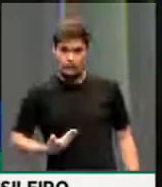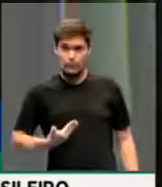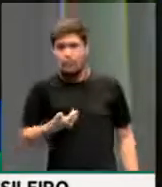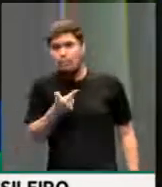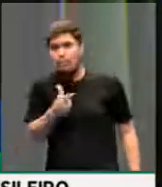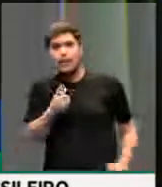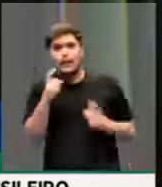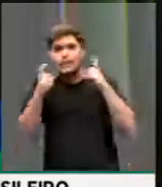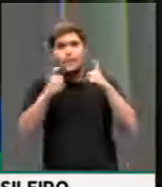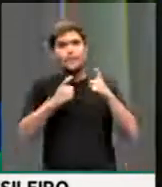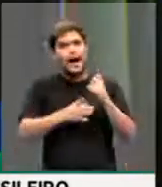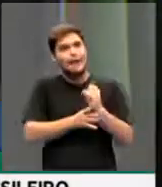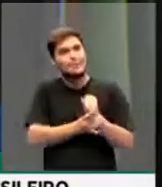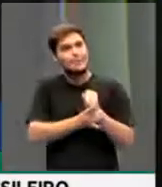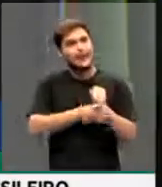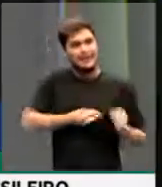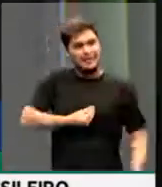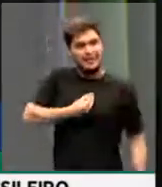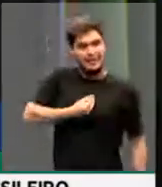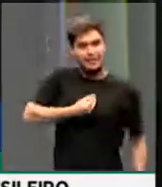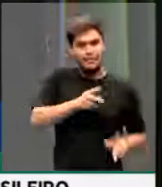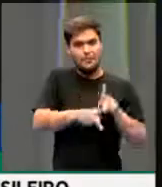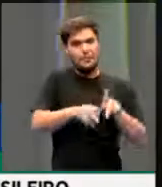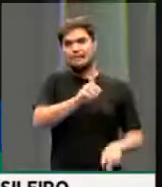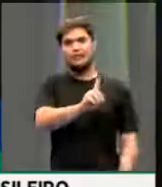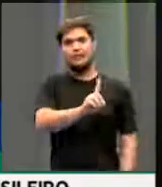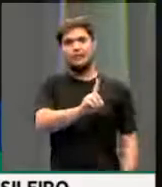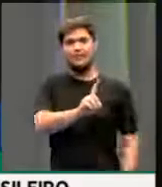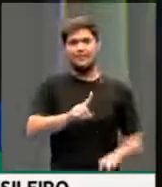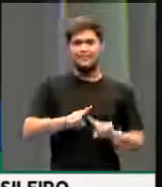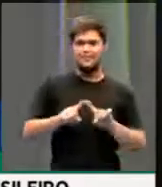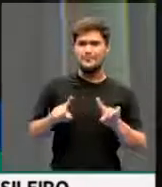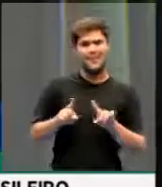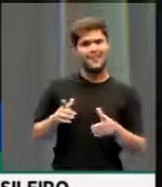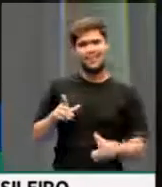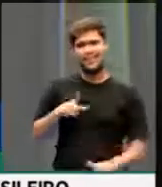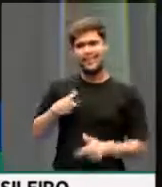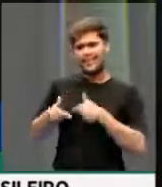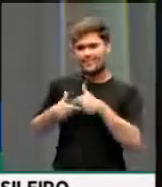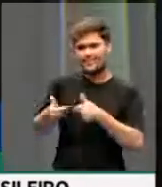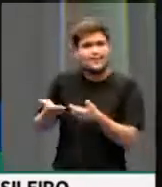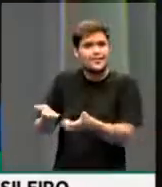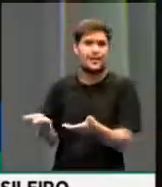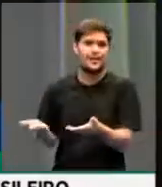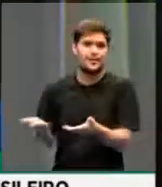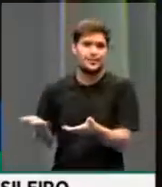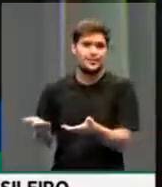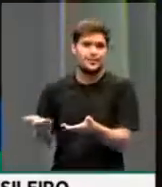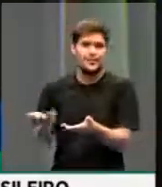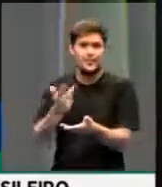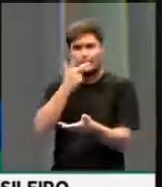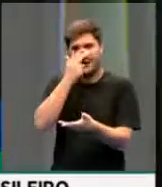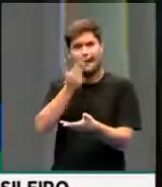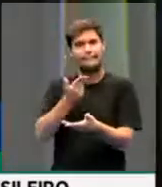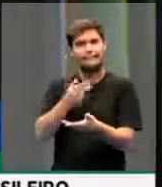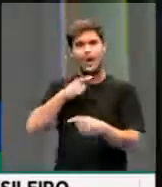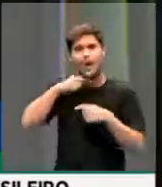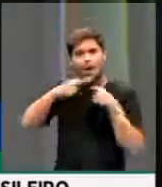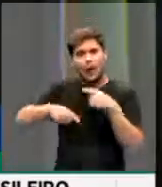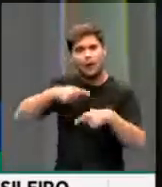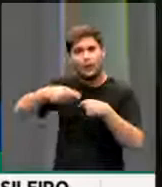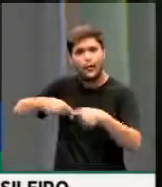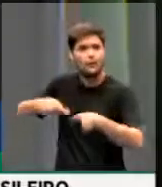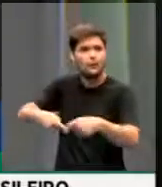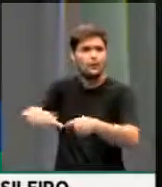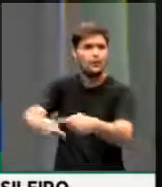proteger a vida dos brasileiros, vemos esse tipo de iniciativa ser empurrada para a frente pelo